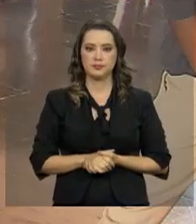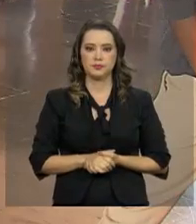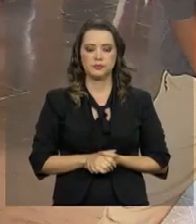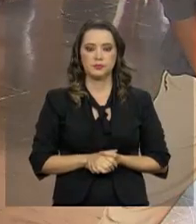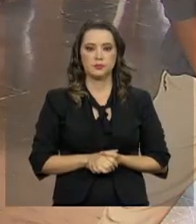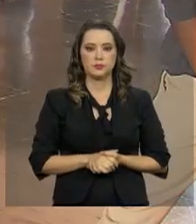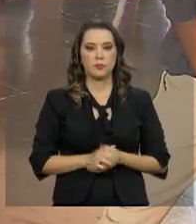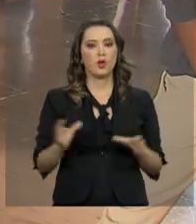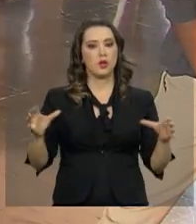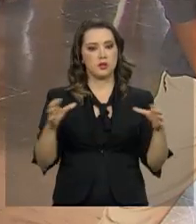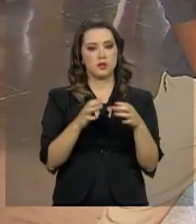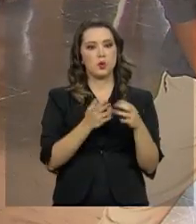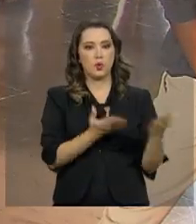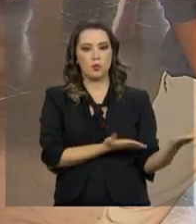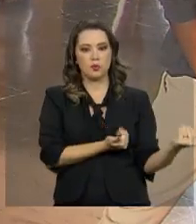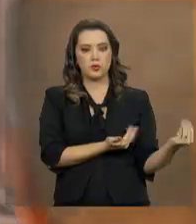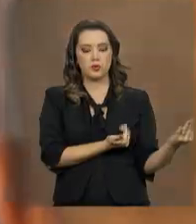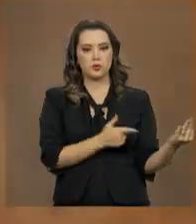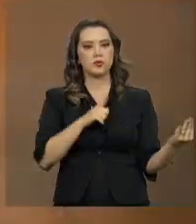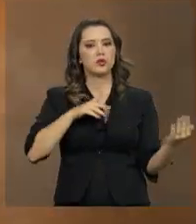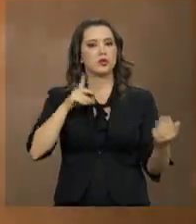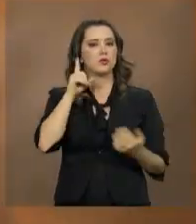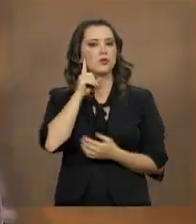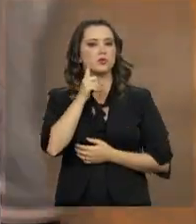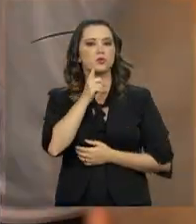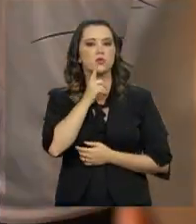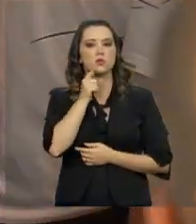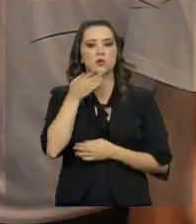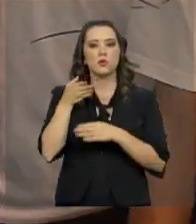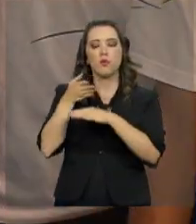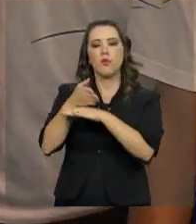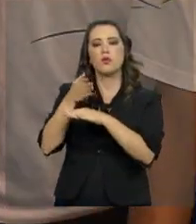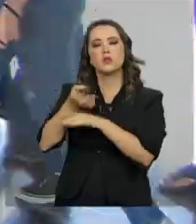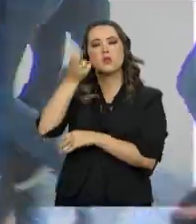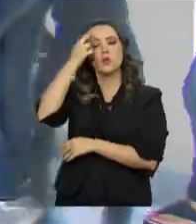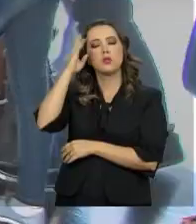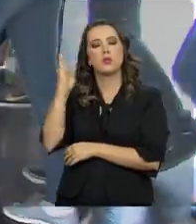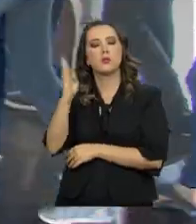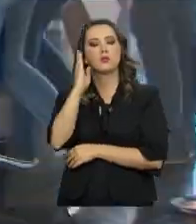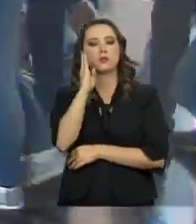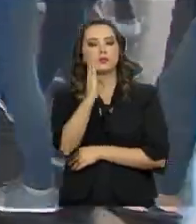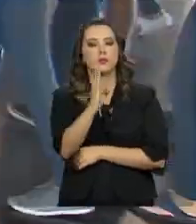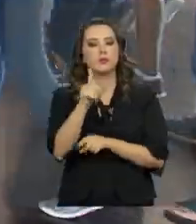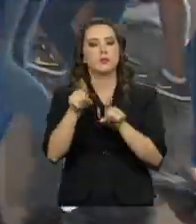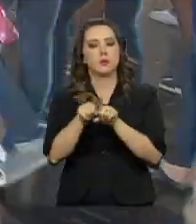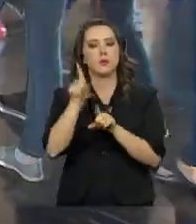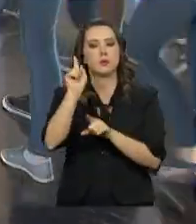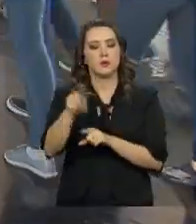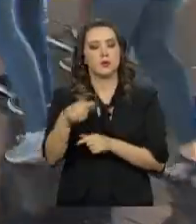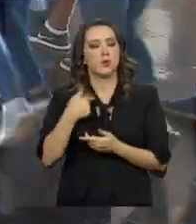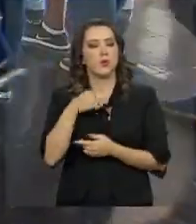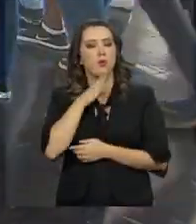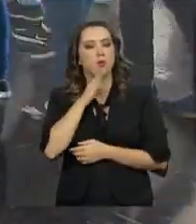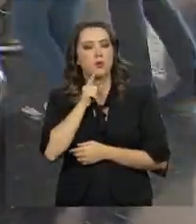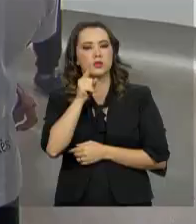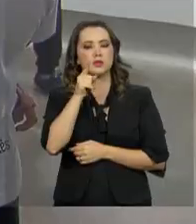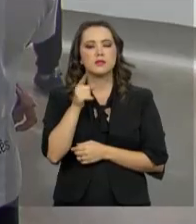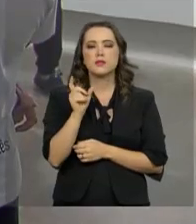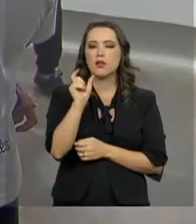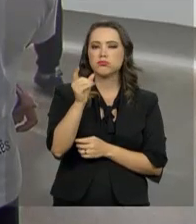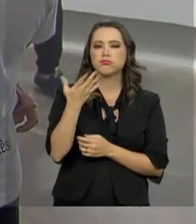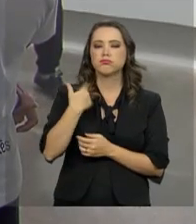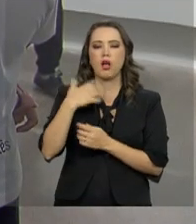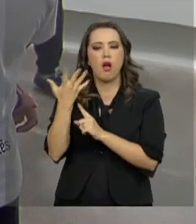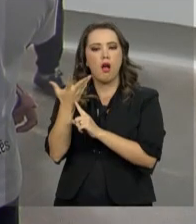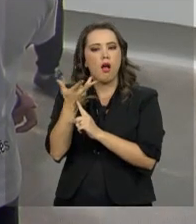Esse grupo de adolescentes com deficiência auditiva foi ao Centro Cultural Banco do Brasil, em Brasília, conhecer um pouco sobre a